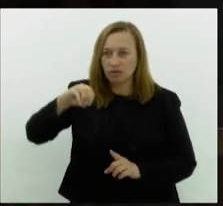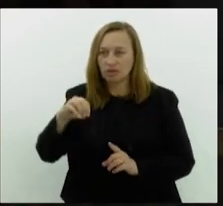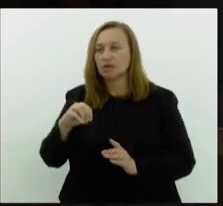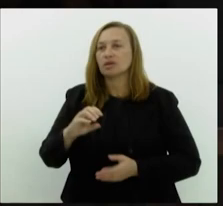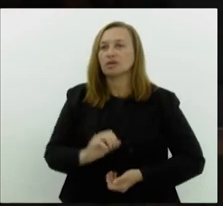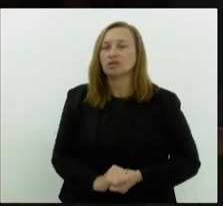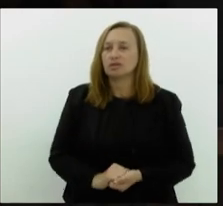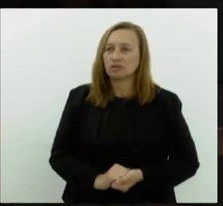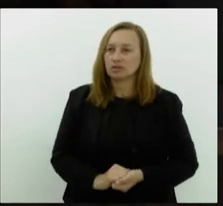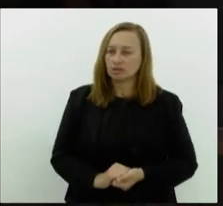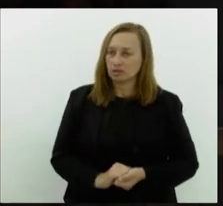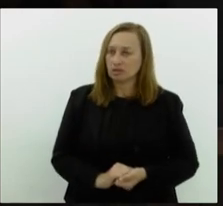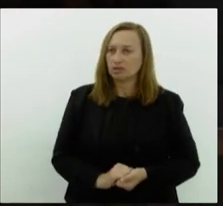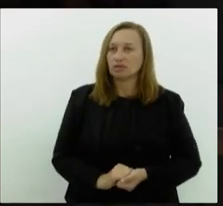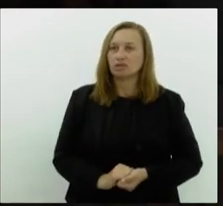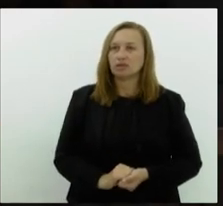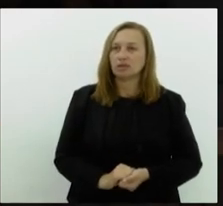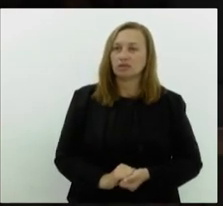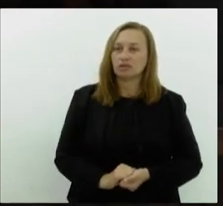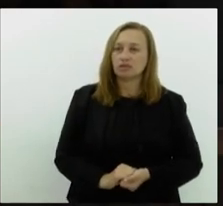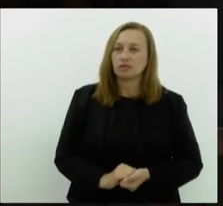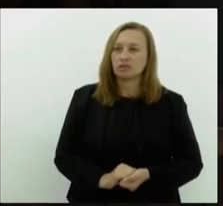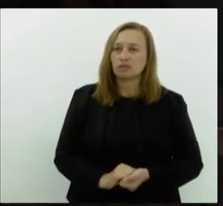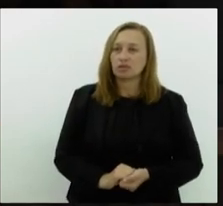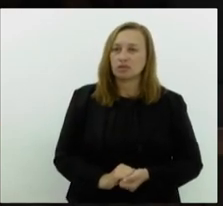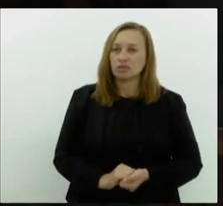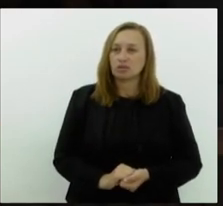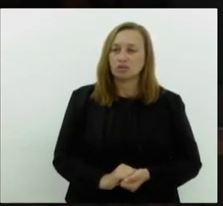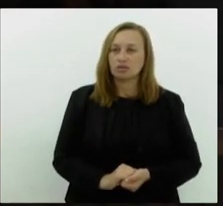consolida a legislação